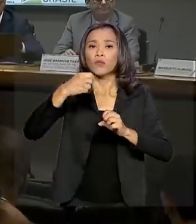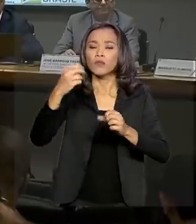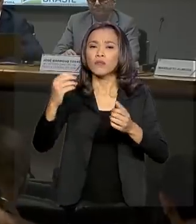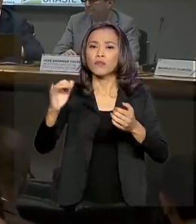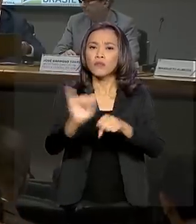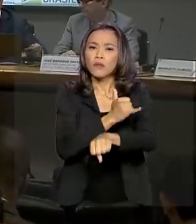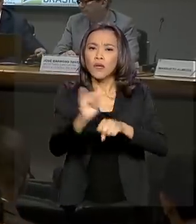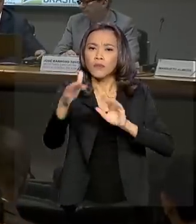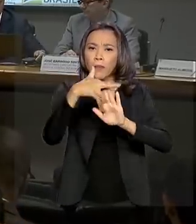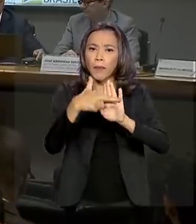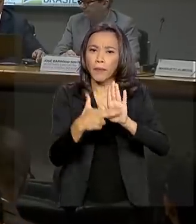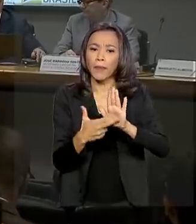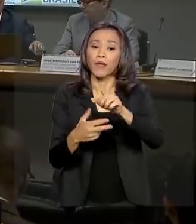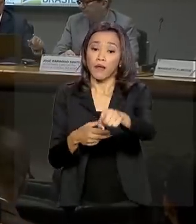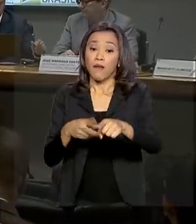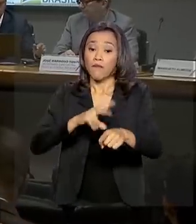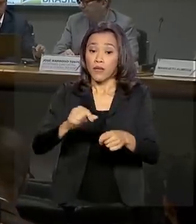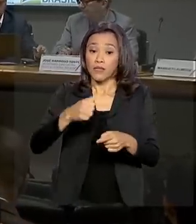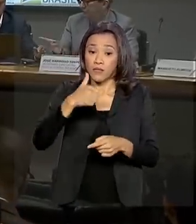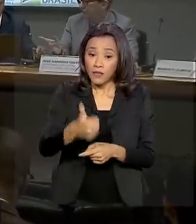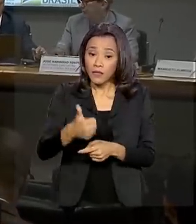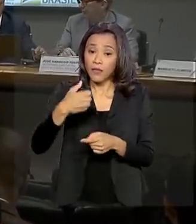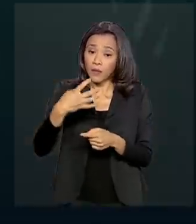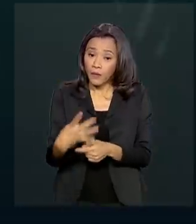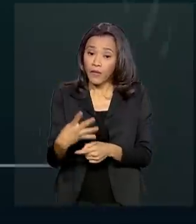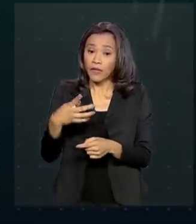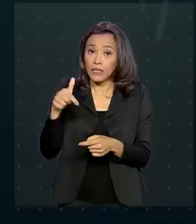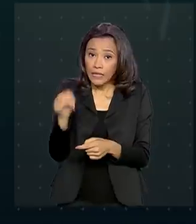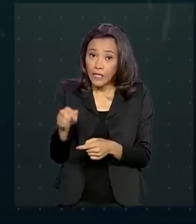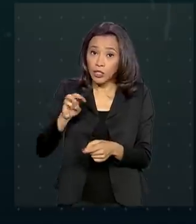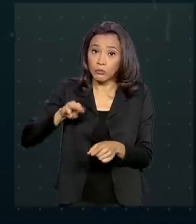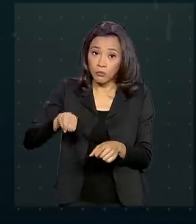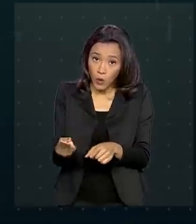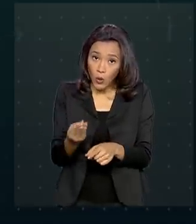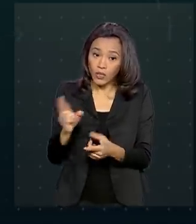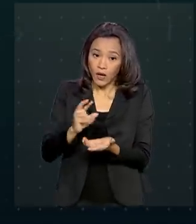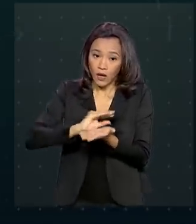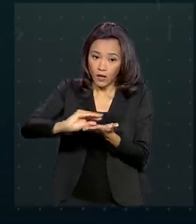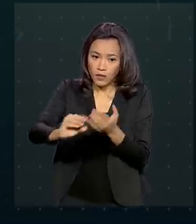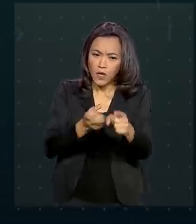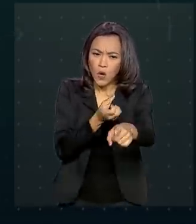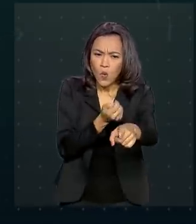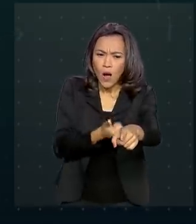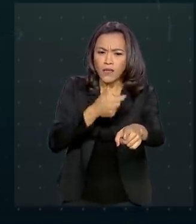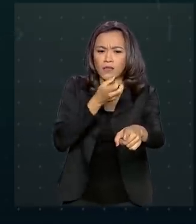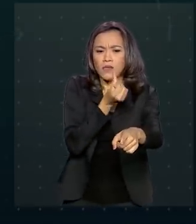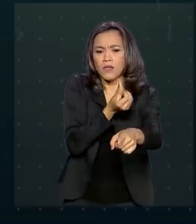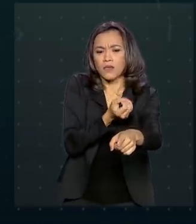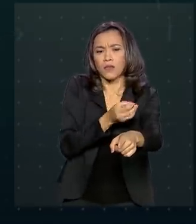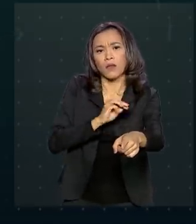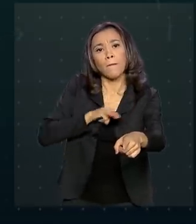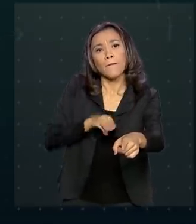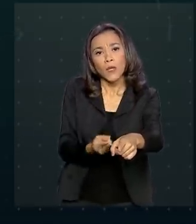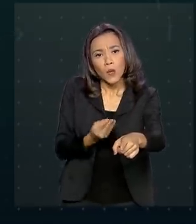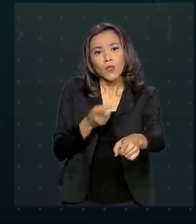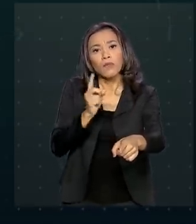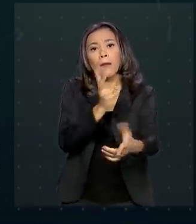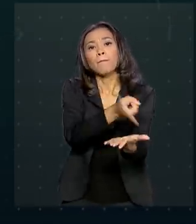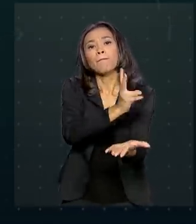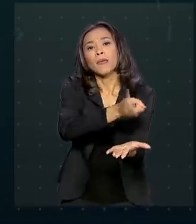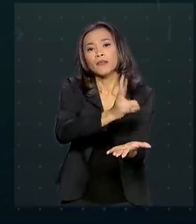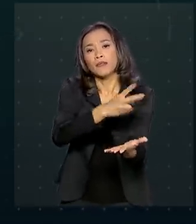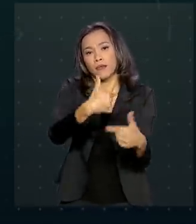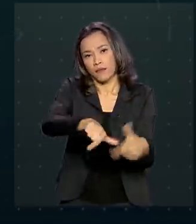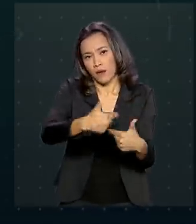serão investidos mais de R 147 bilhões. Quase R 60 bilhões serão destinados para a manutenção de empregos.